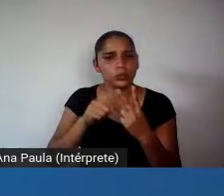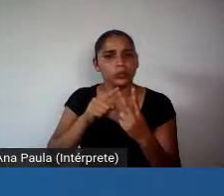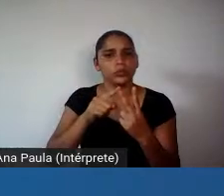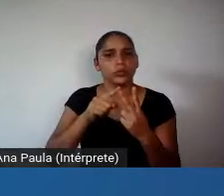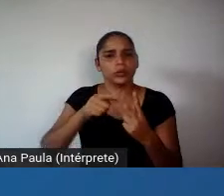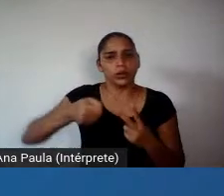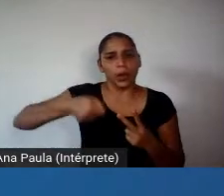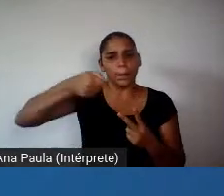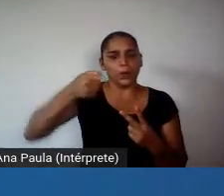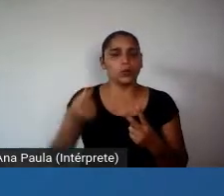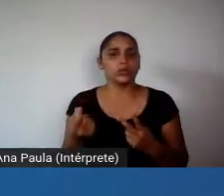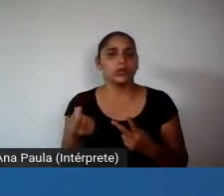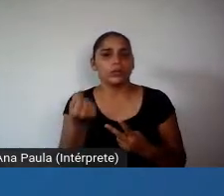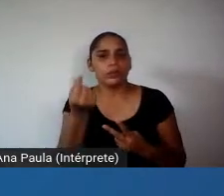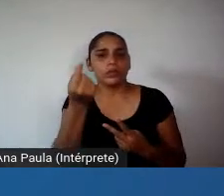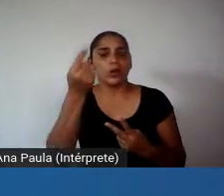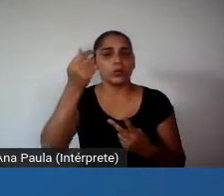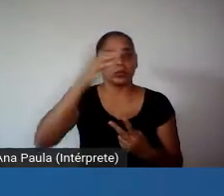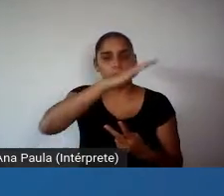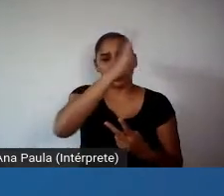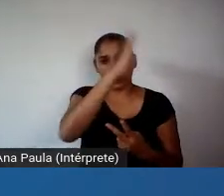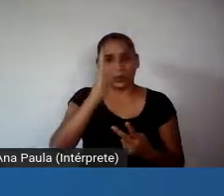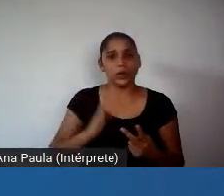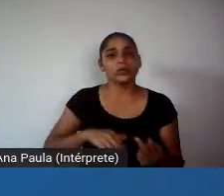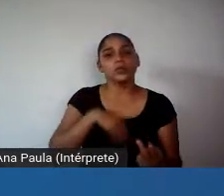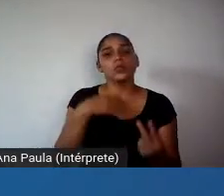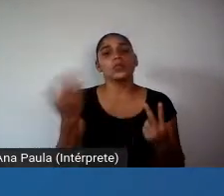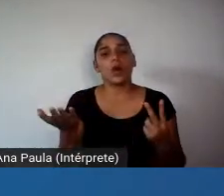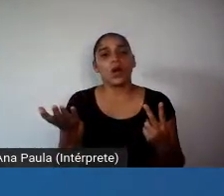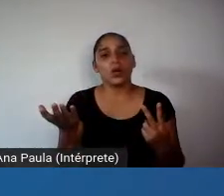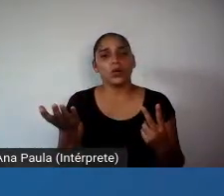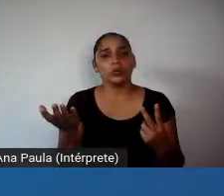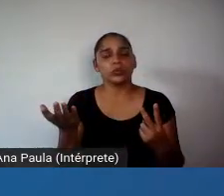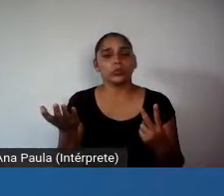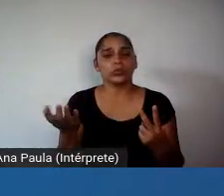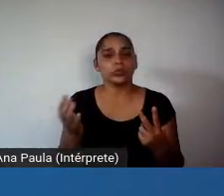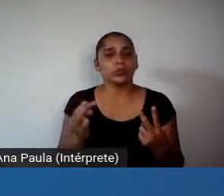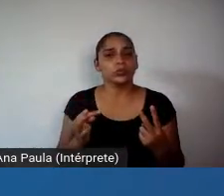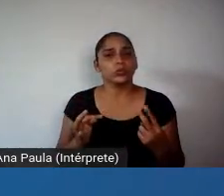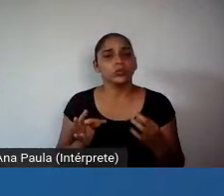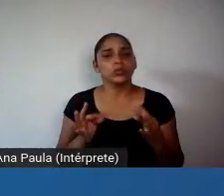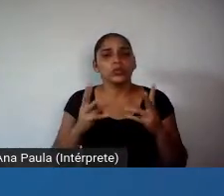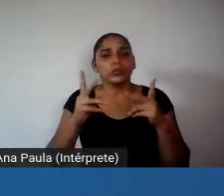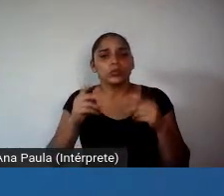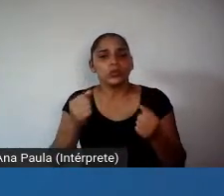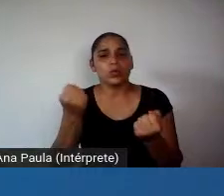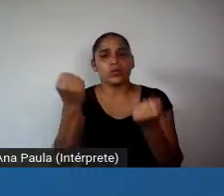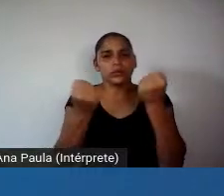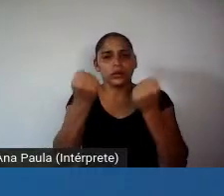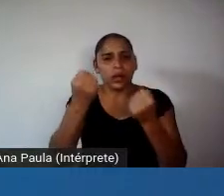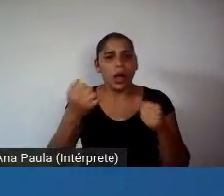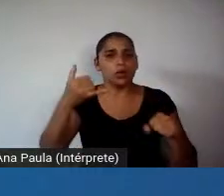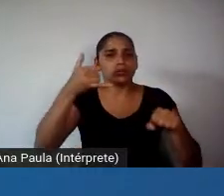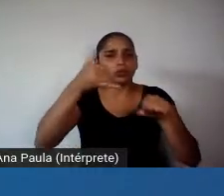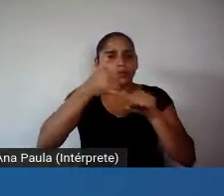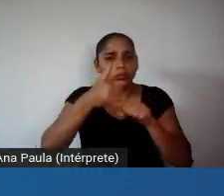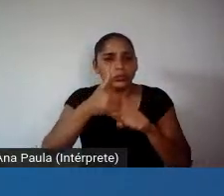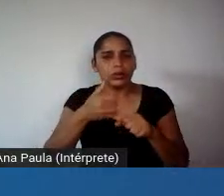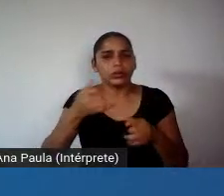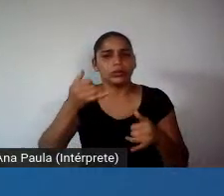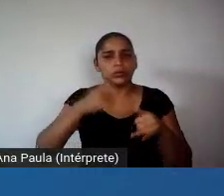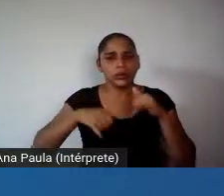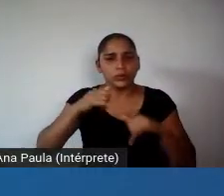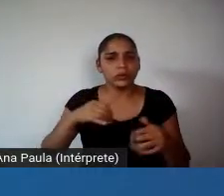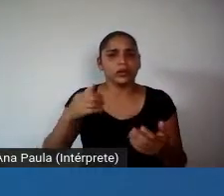Valores do Brasil, em geral, incluindo petróleo, automóvel, química, sapato,